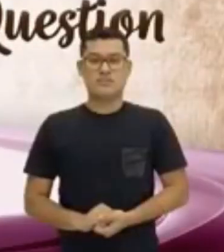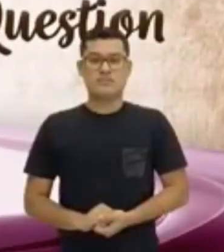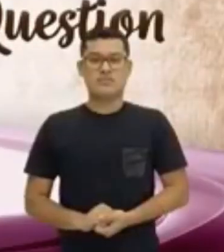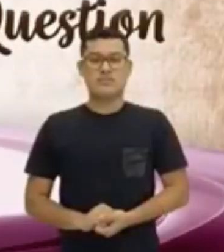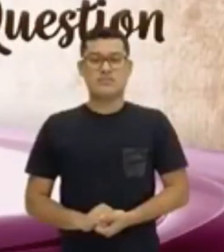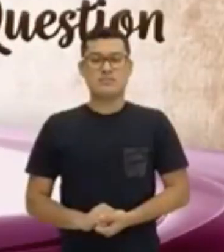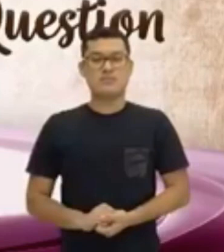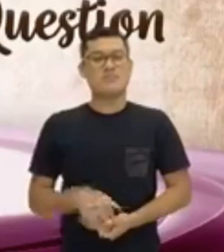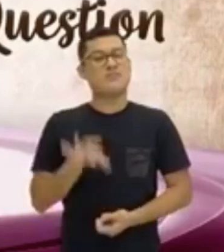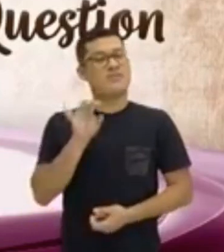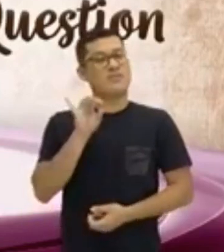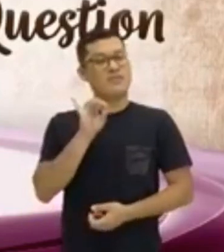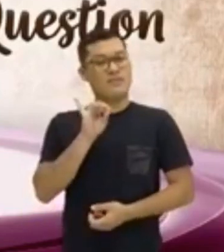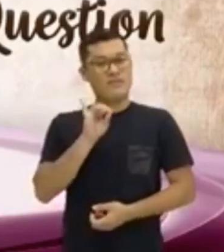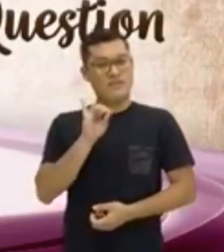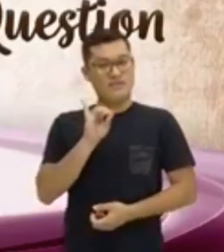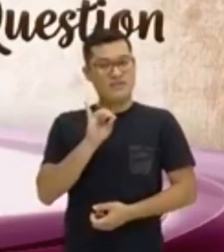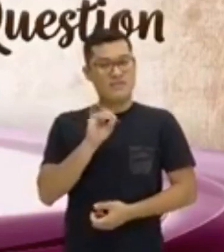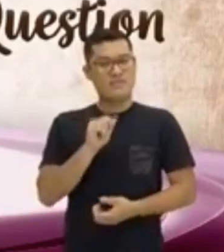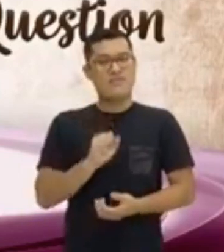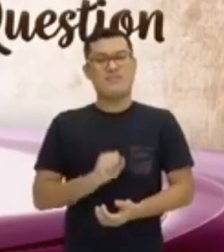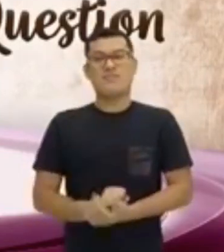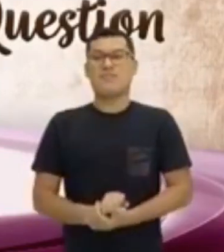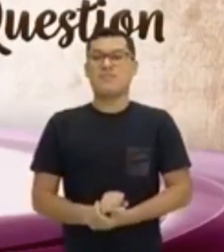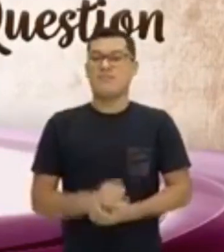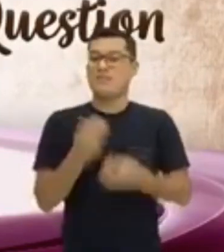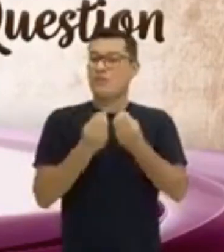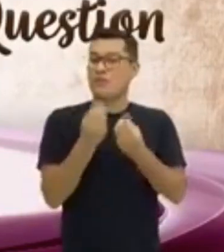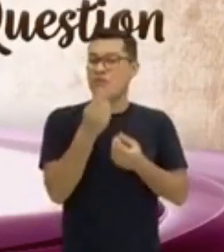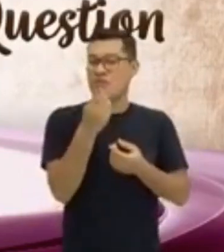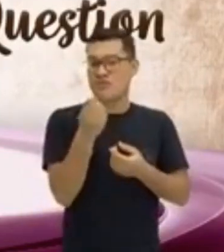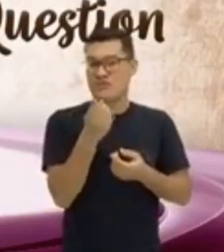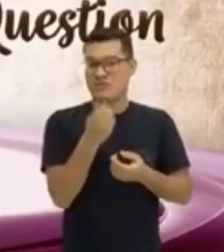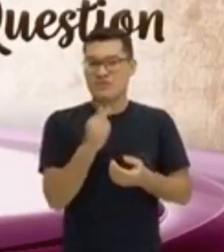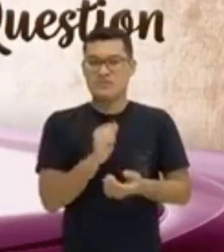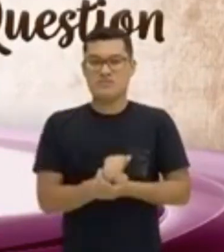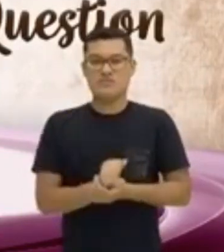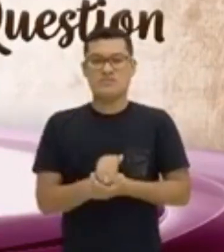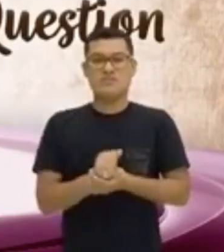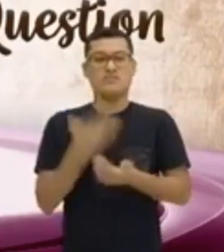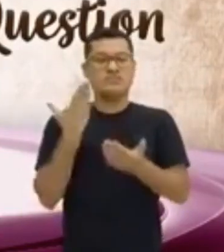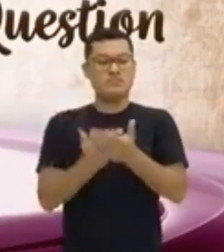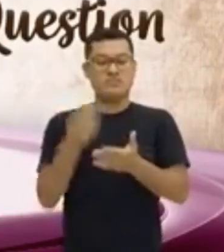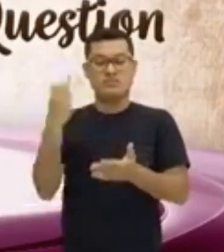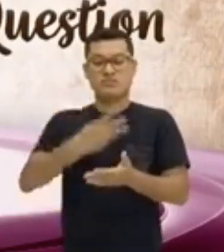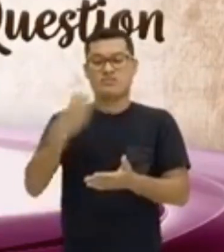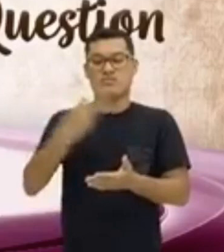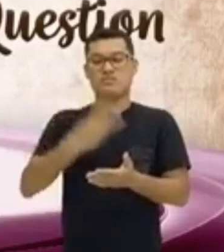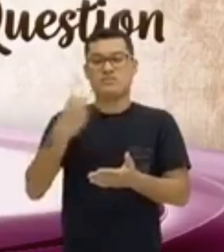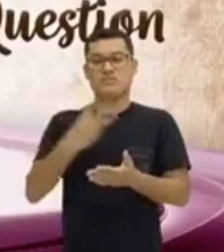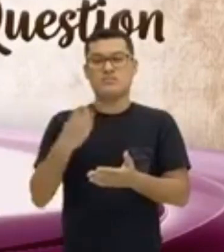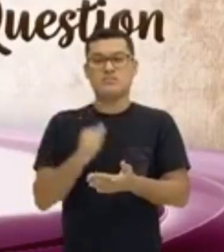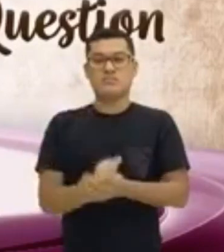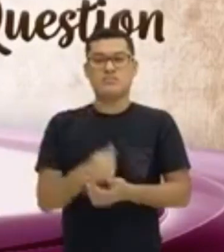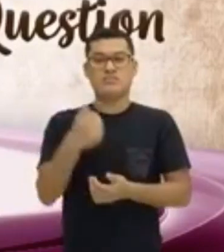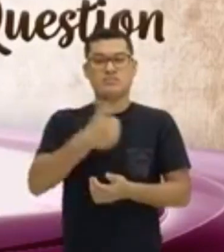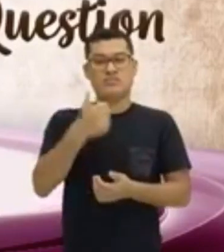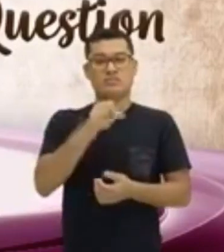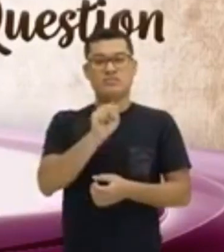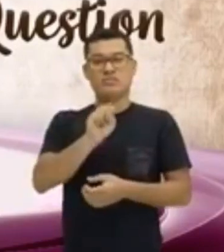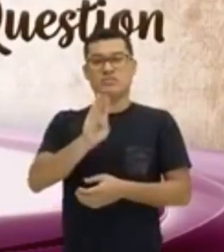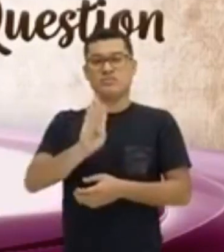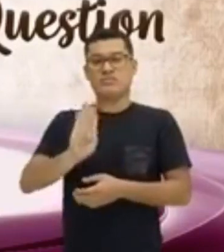Olá, pessoal! Como você está? Então, pessoal, nossa terceira aula do primeiro bimestre e